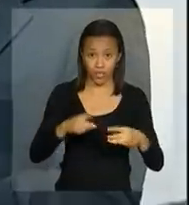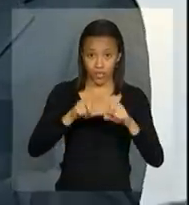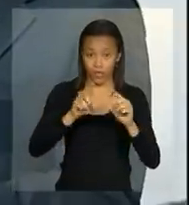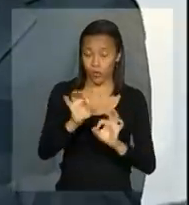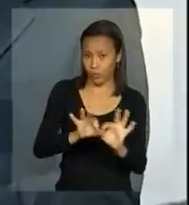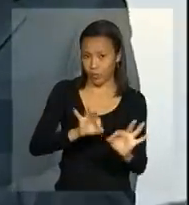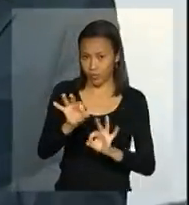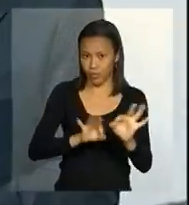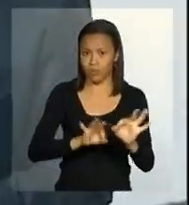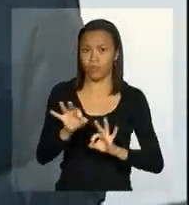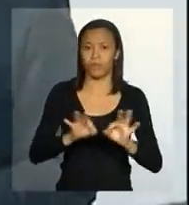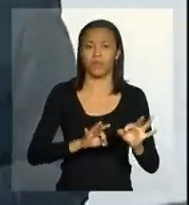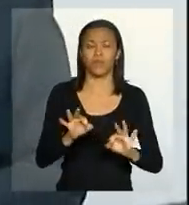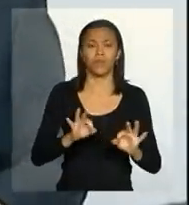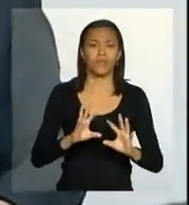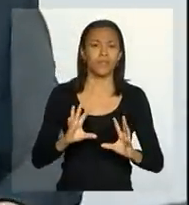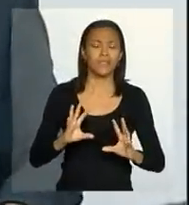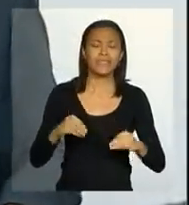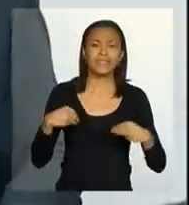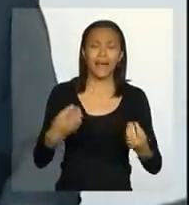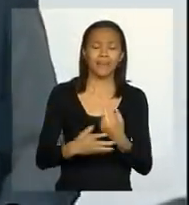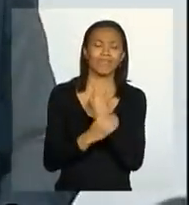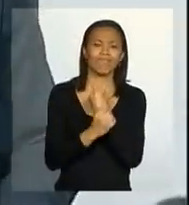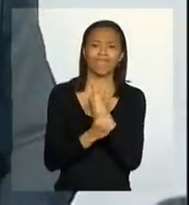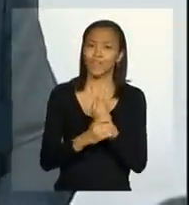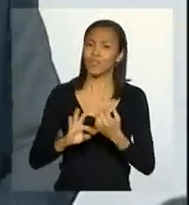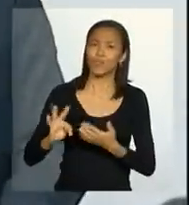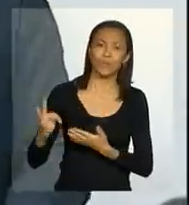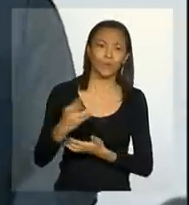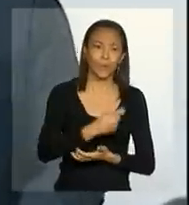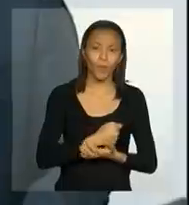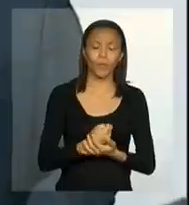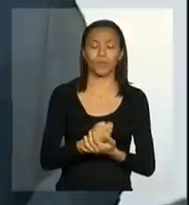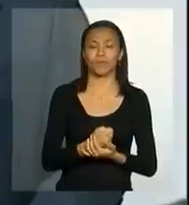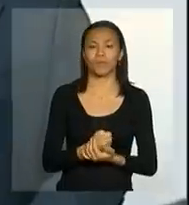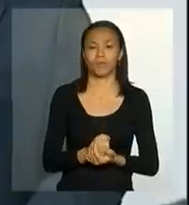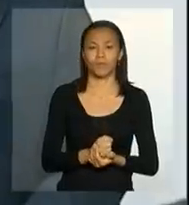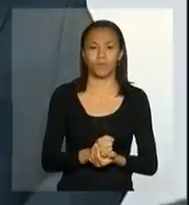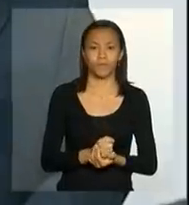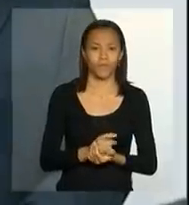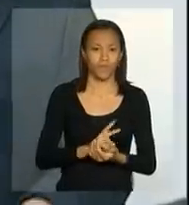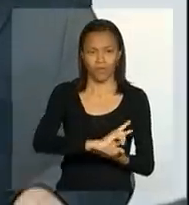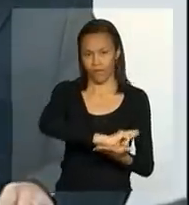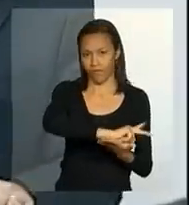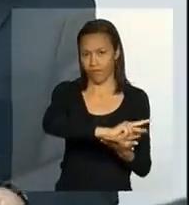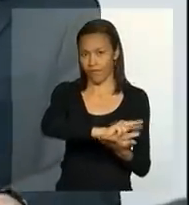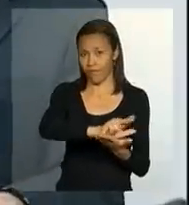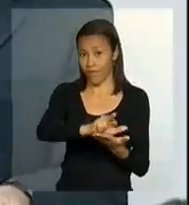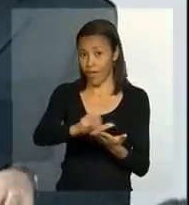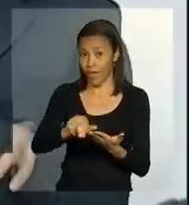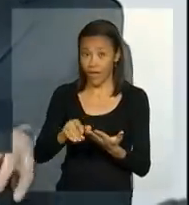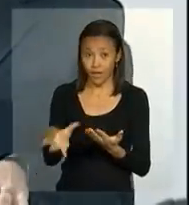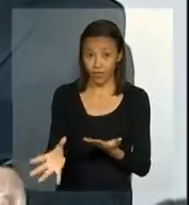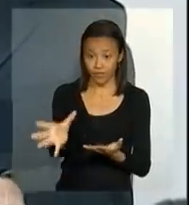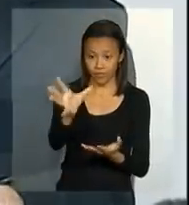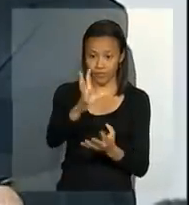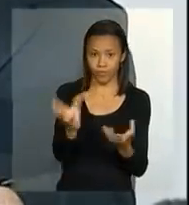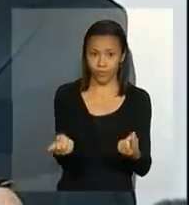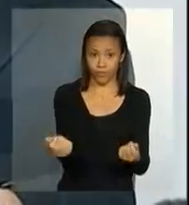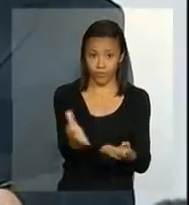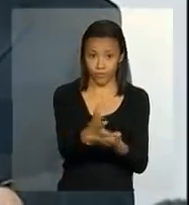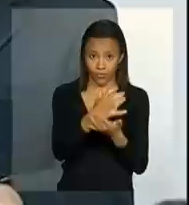em que consolida todas as rubricas orçamentárias das mais diversas fontes no orçamento